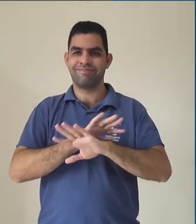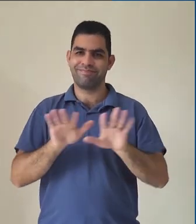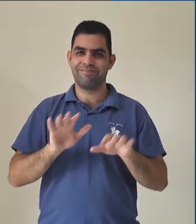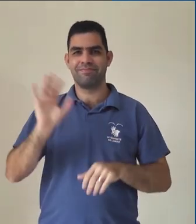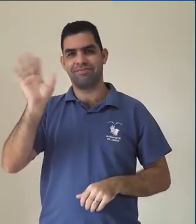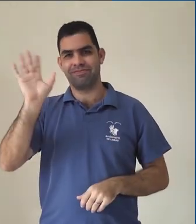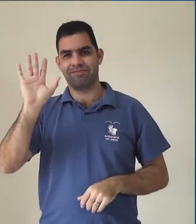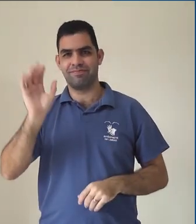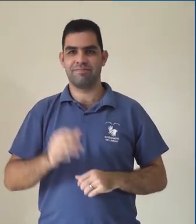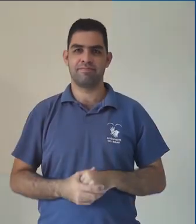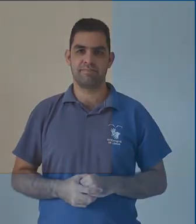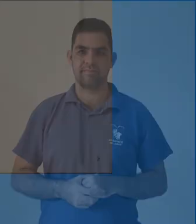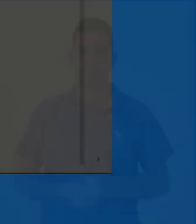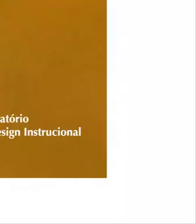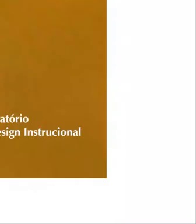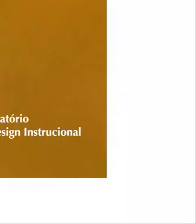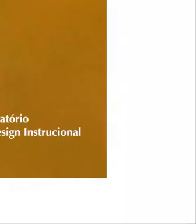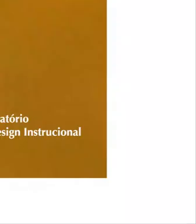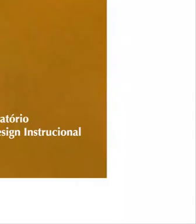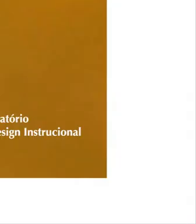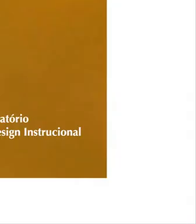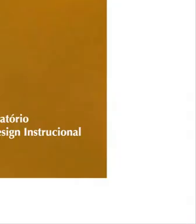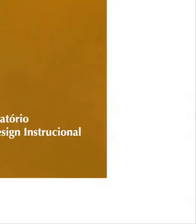por este vídeo é só. Até o próximo!